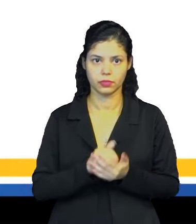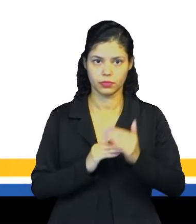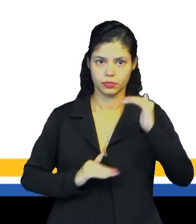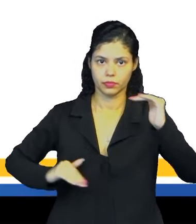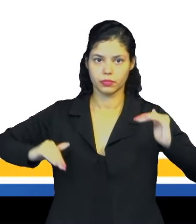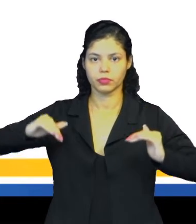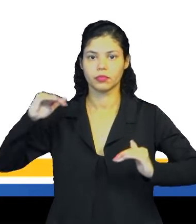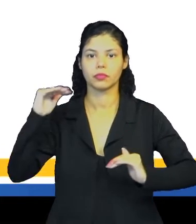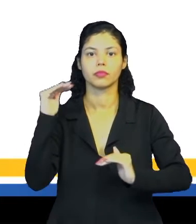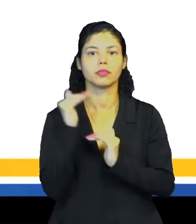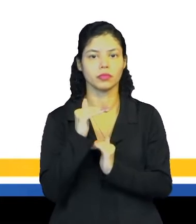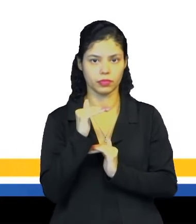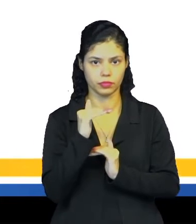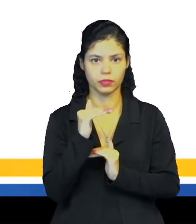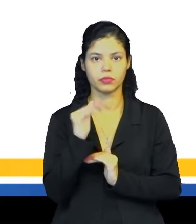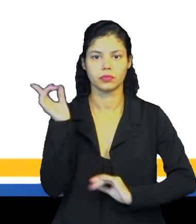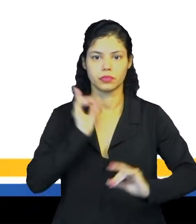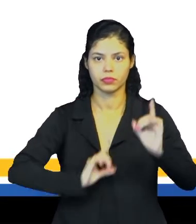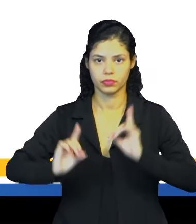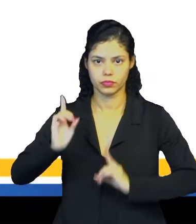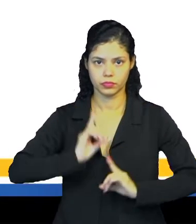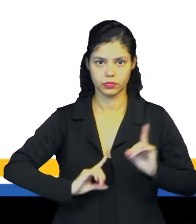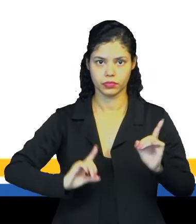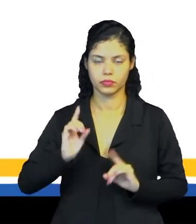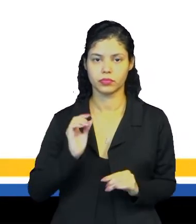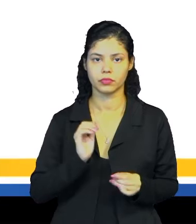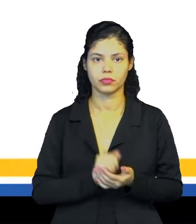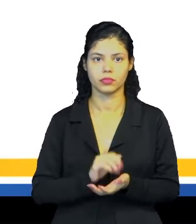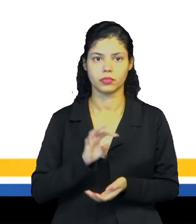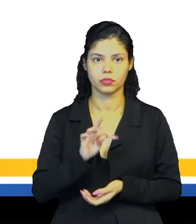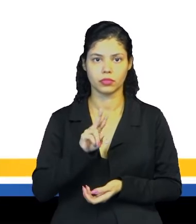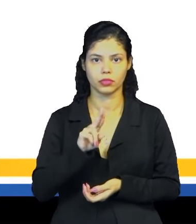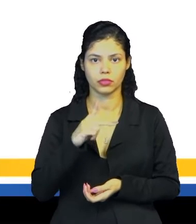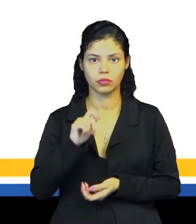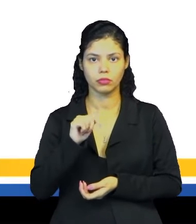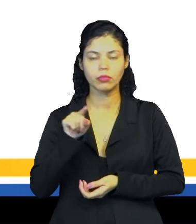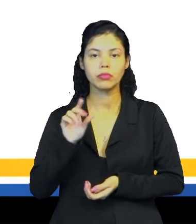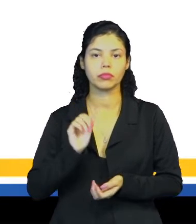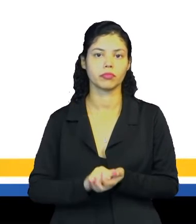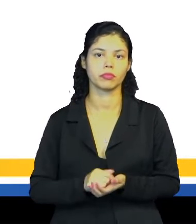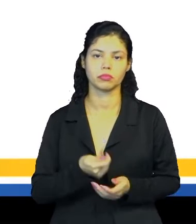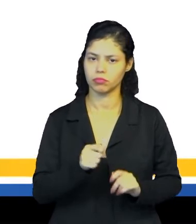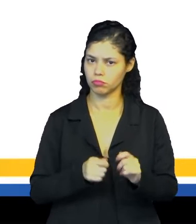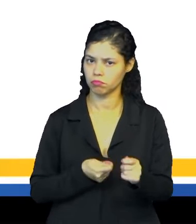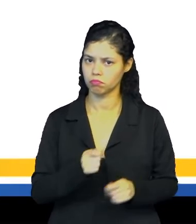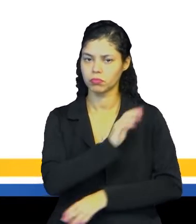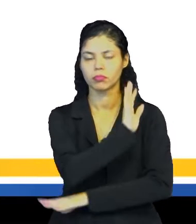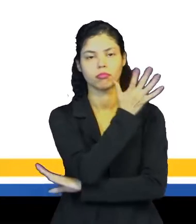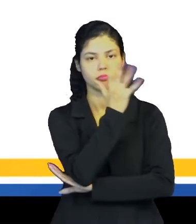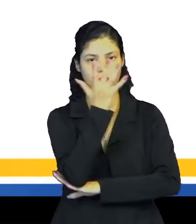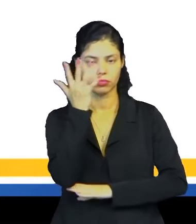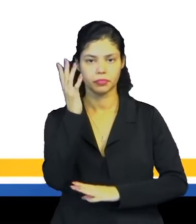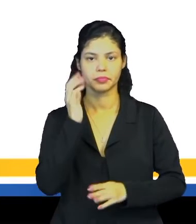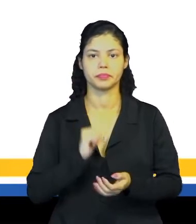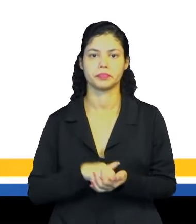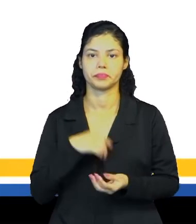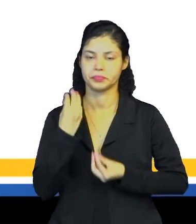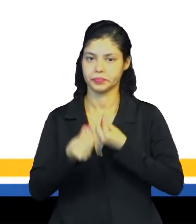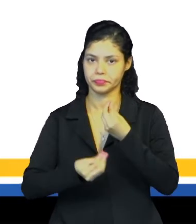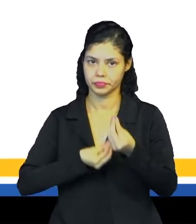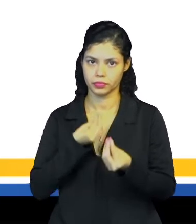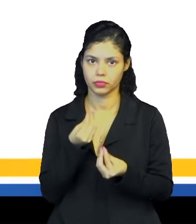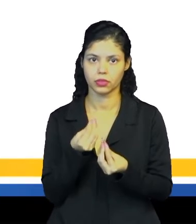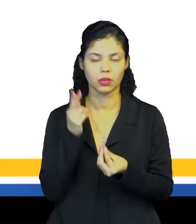sobrenatural supremo, ou seja, o deus, né? Que controlava a natureza e como